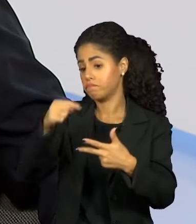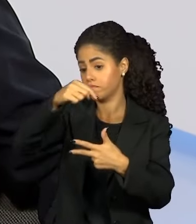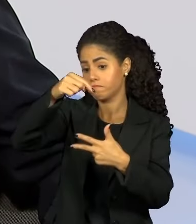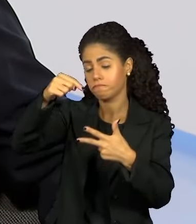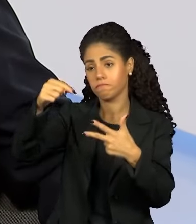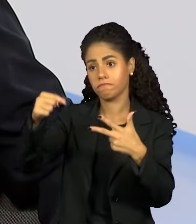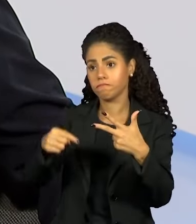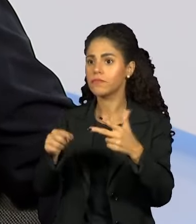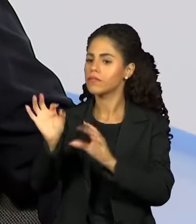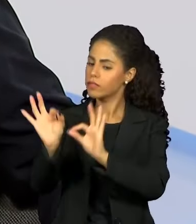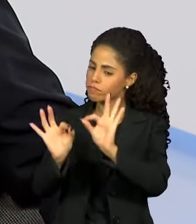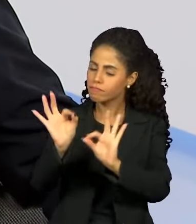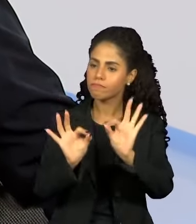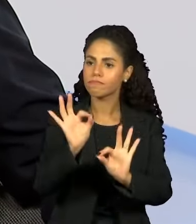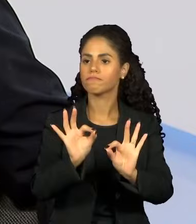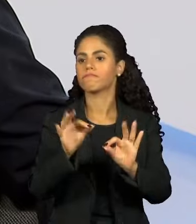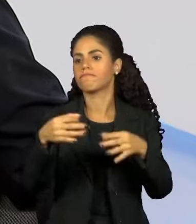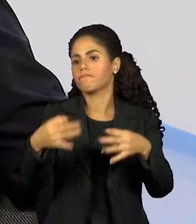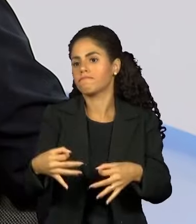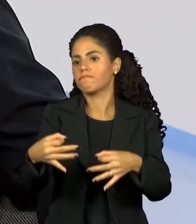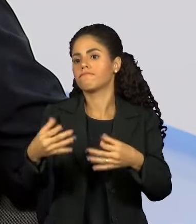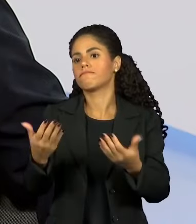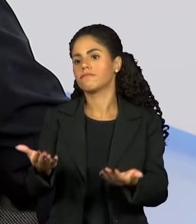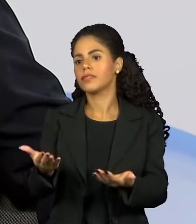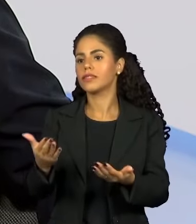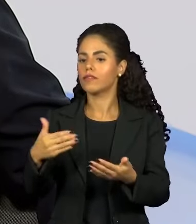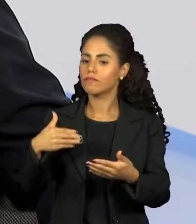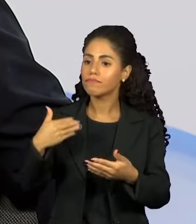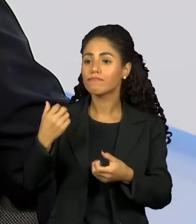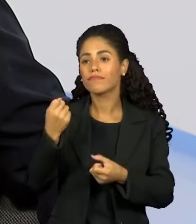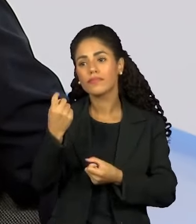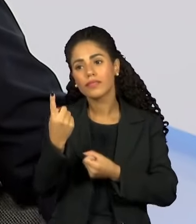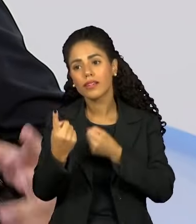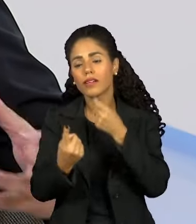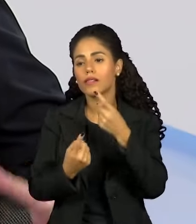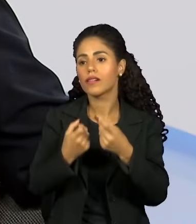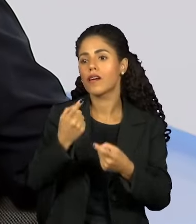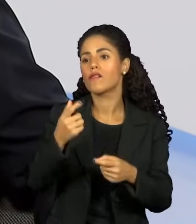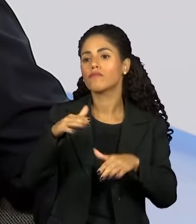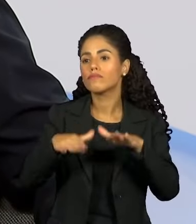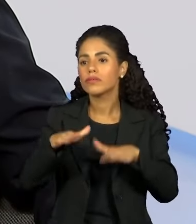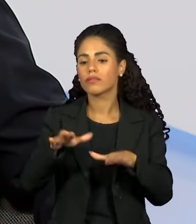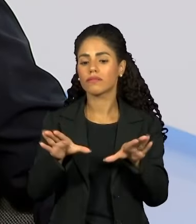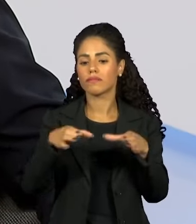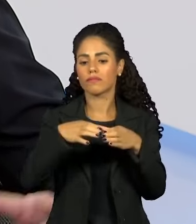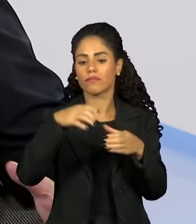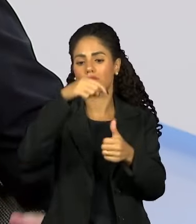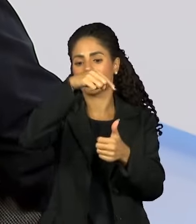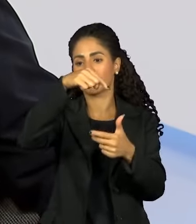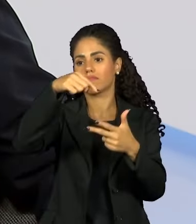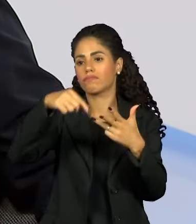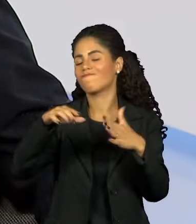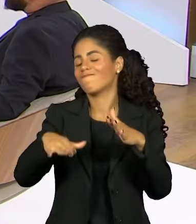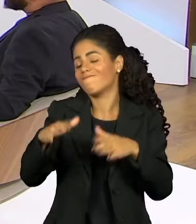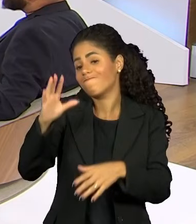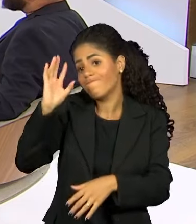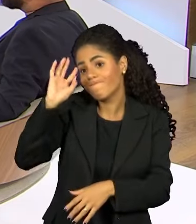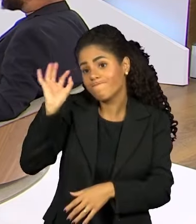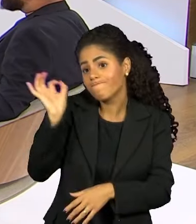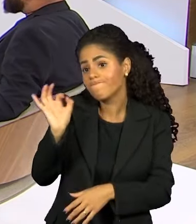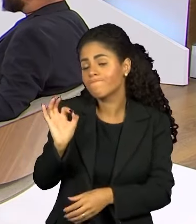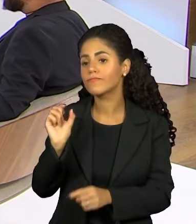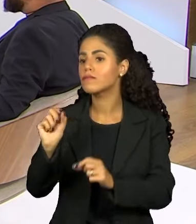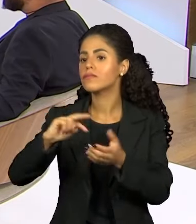Eu acho que talvez, filosoficamente, algumas dessas forças aí, elas não entendem o que